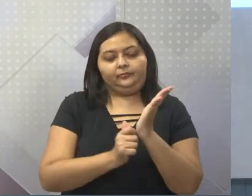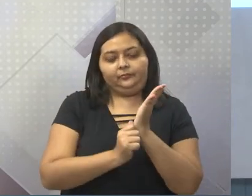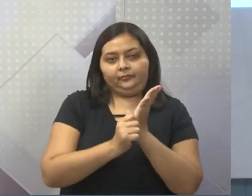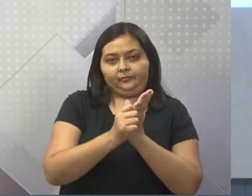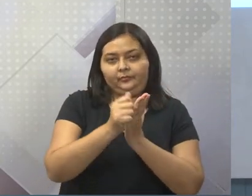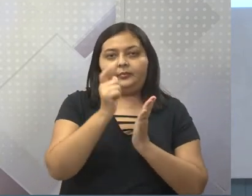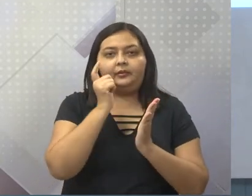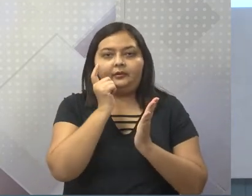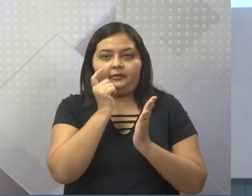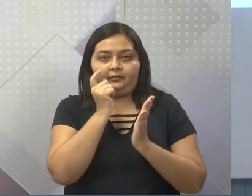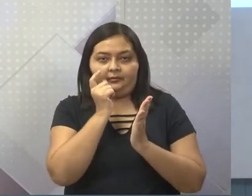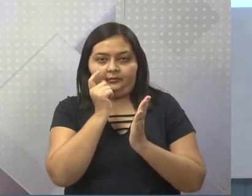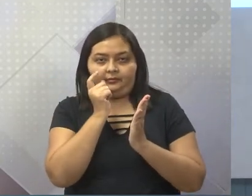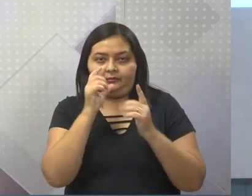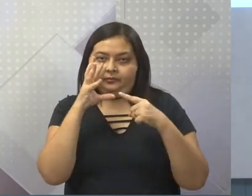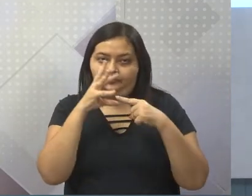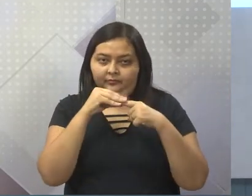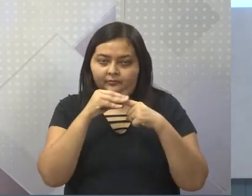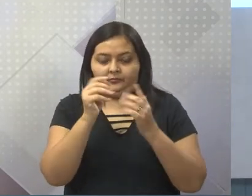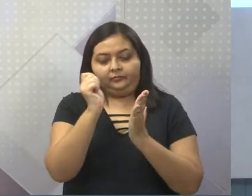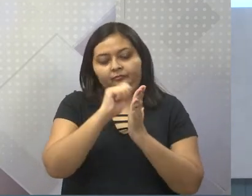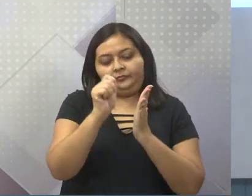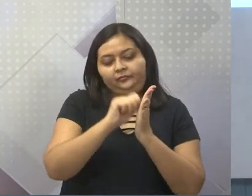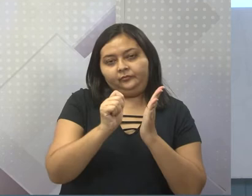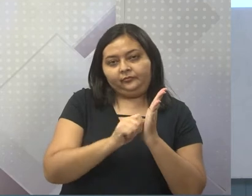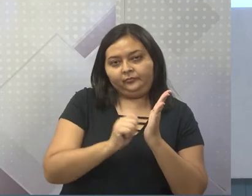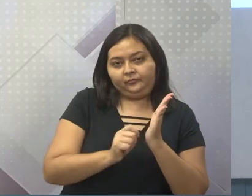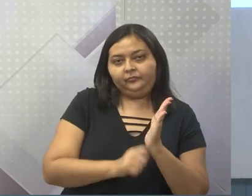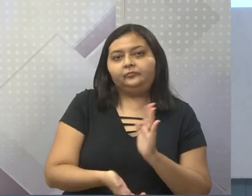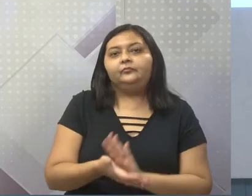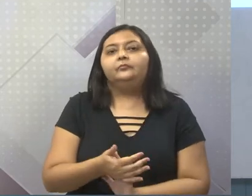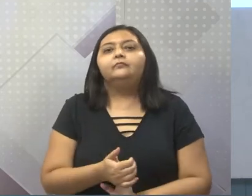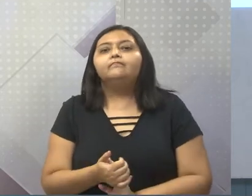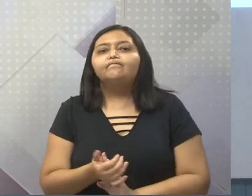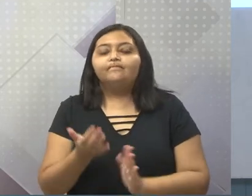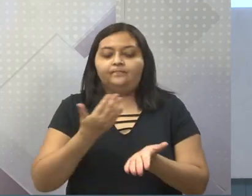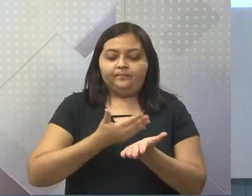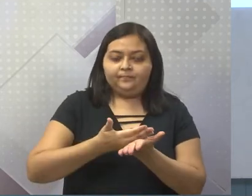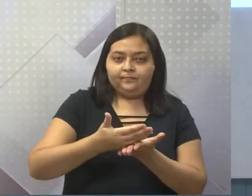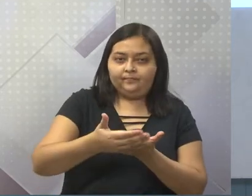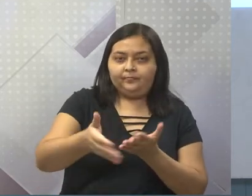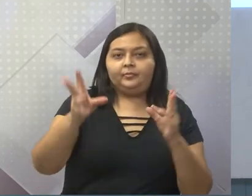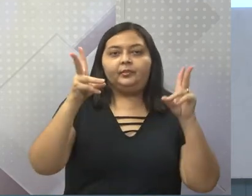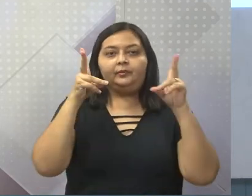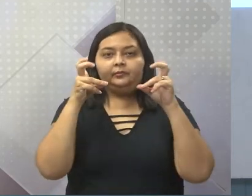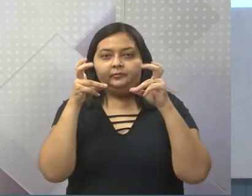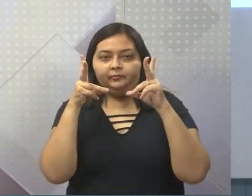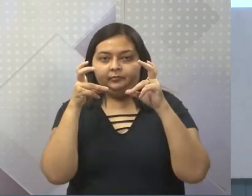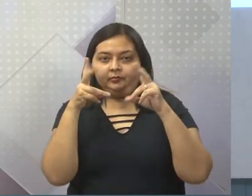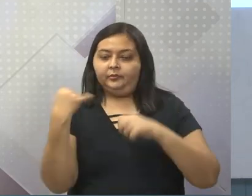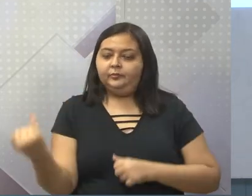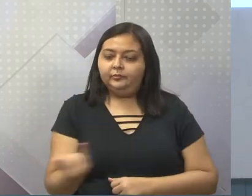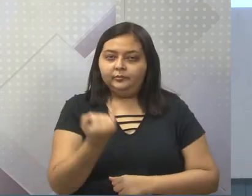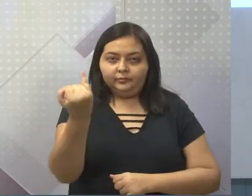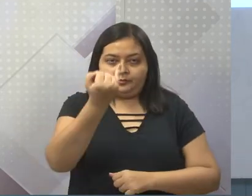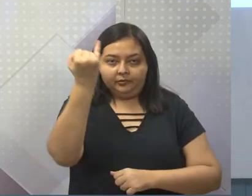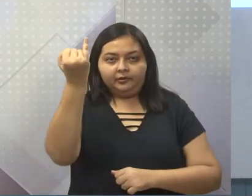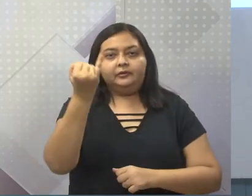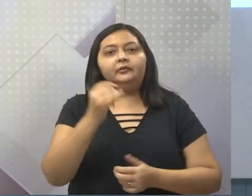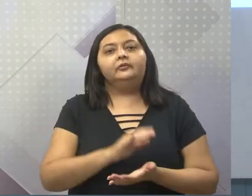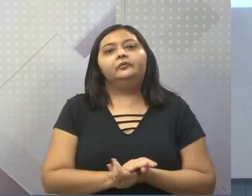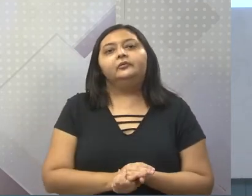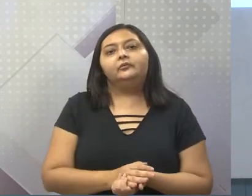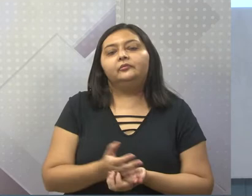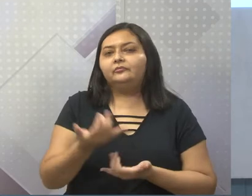e caneta na mão e vamos lá fazer as anotações para a gente começar esse assunto bem interessante, que eu espero que vocês gostem. De uma maneira muito